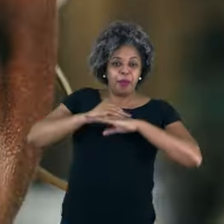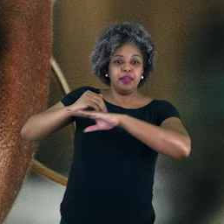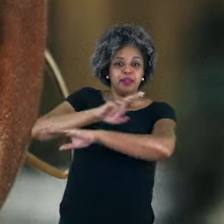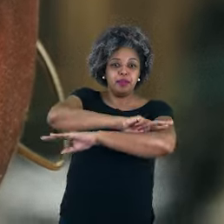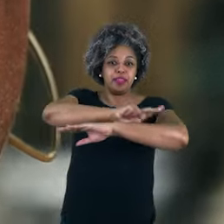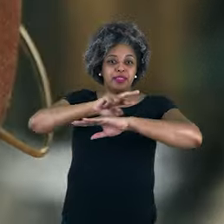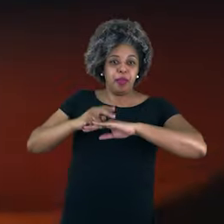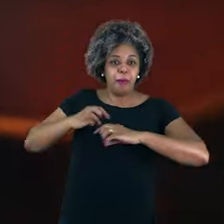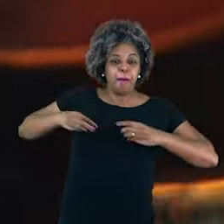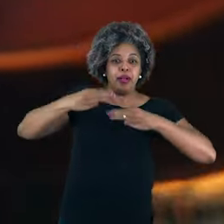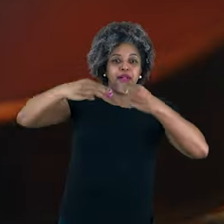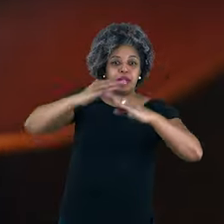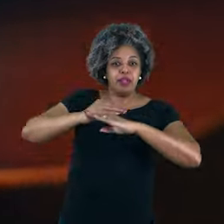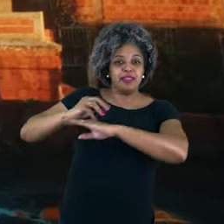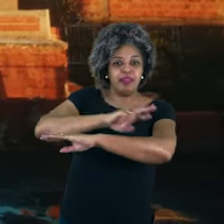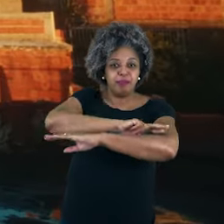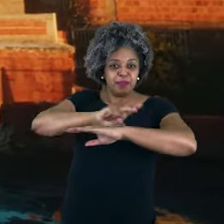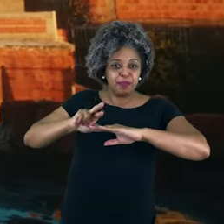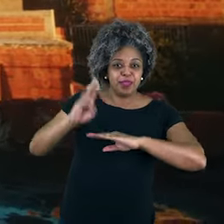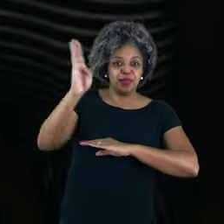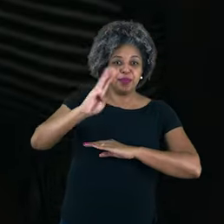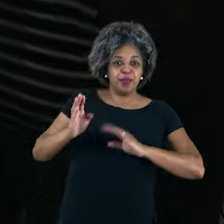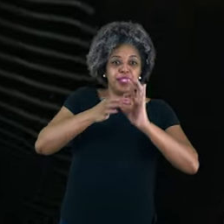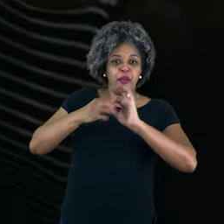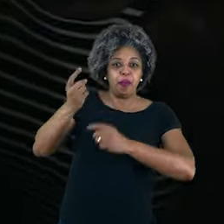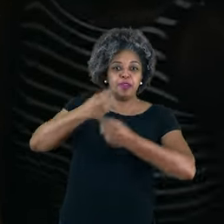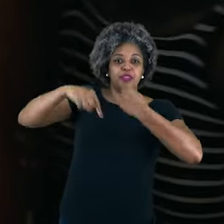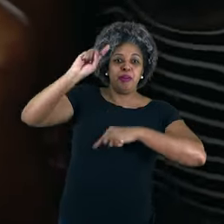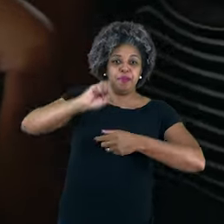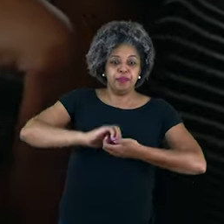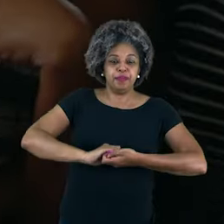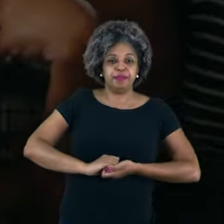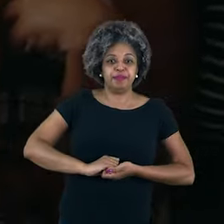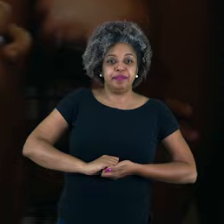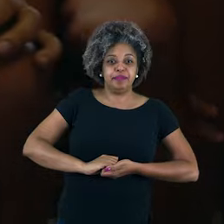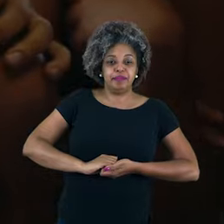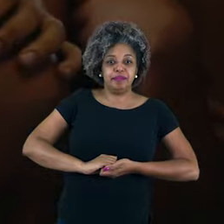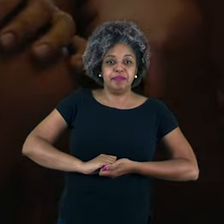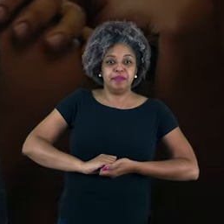pela igualdade racial. Ministério da Igualdade Racial. Brasil, União e Reconstrução.